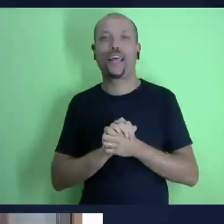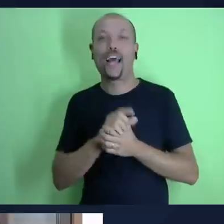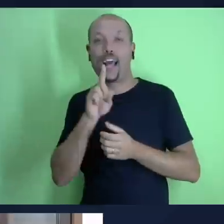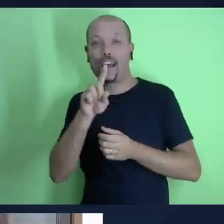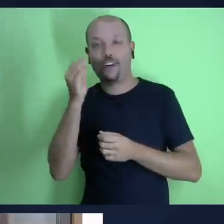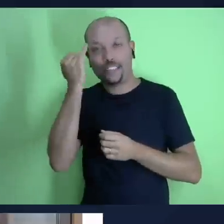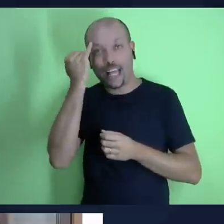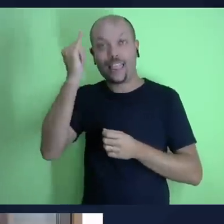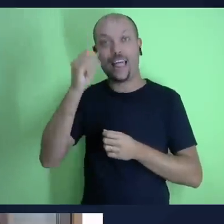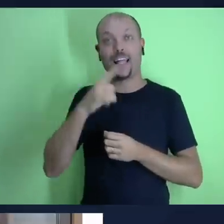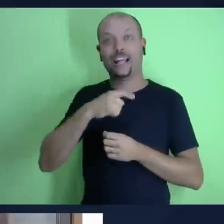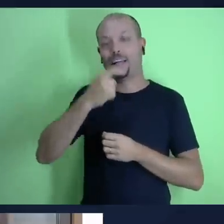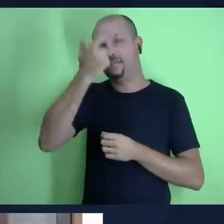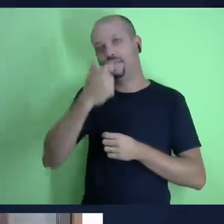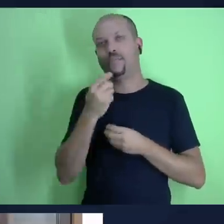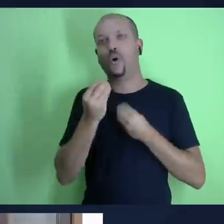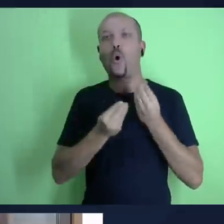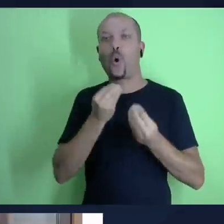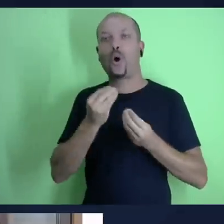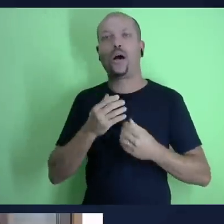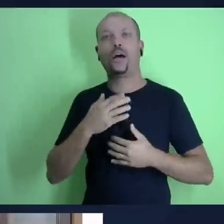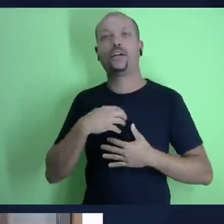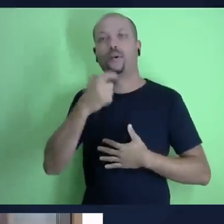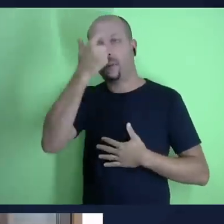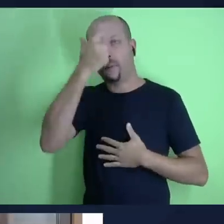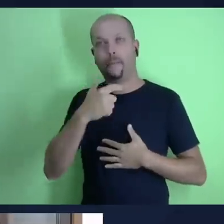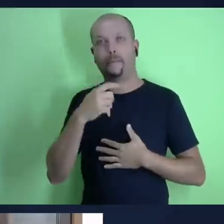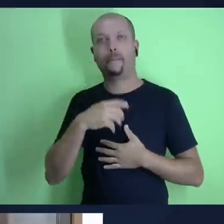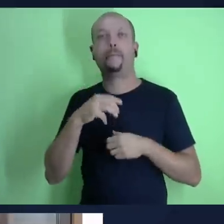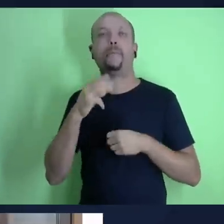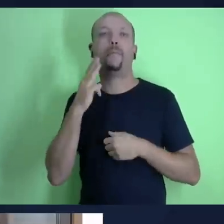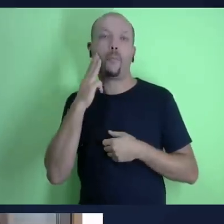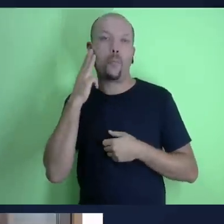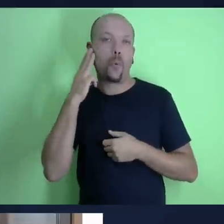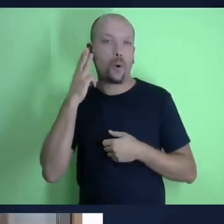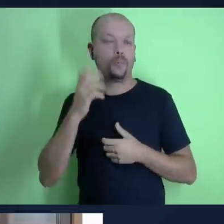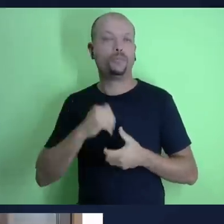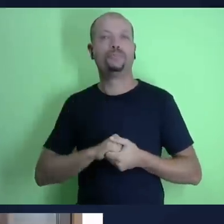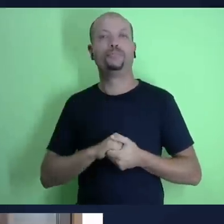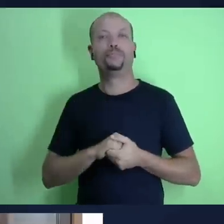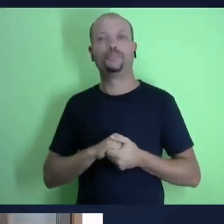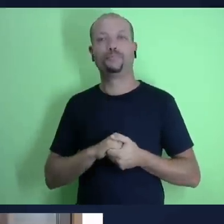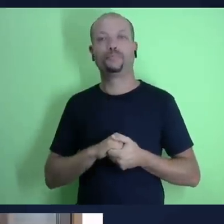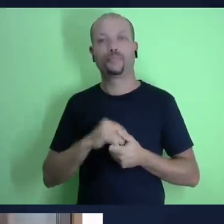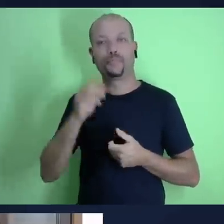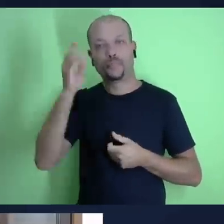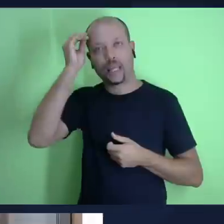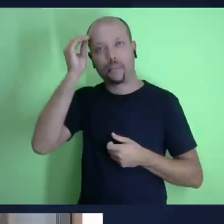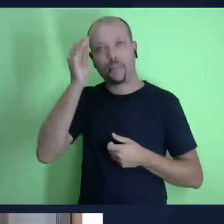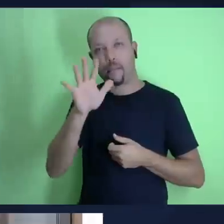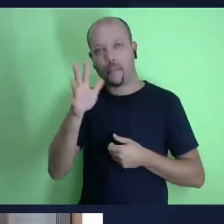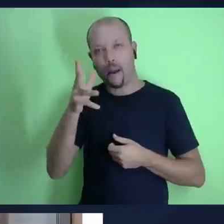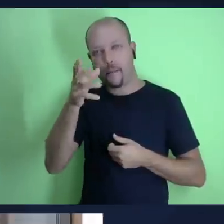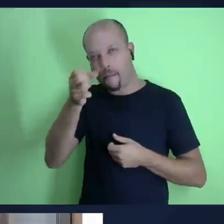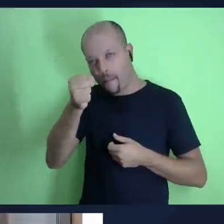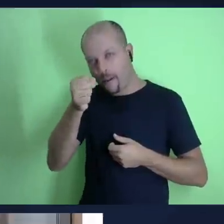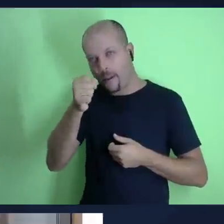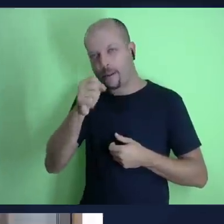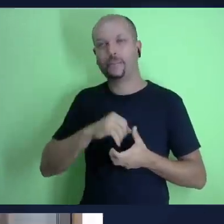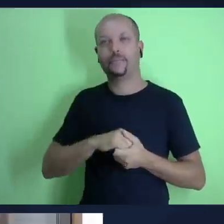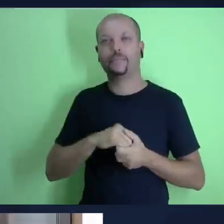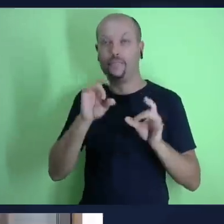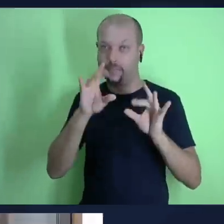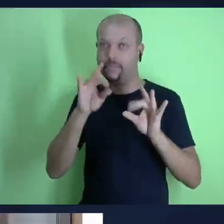é para que você tem uma ideia de quem eu sou eu sou um camarada moreno com